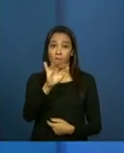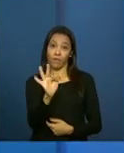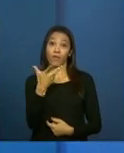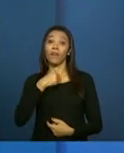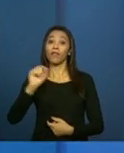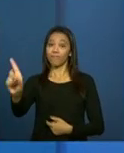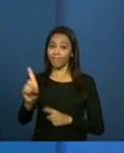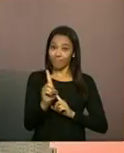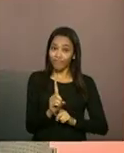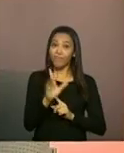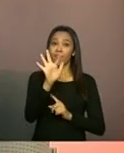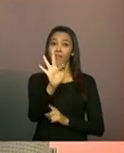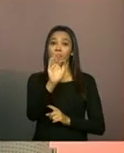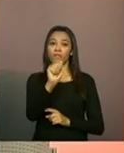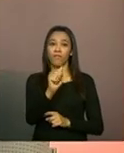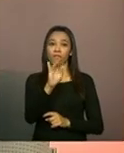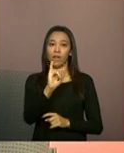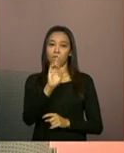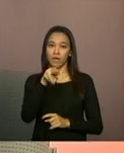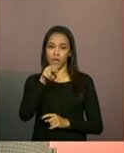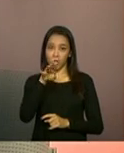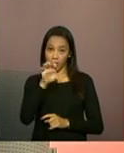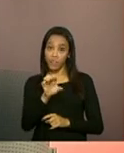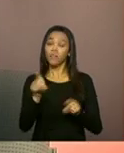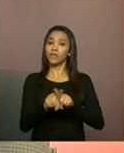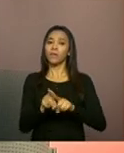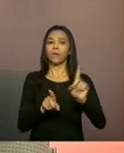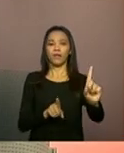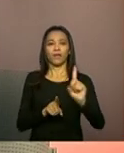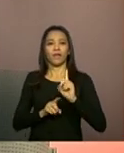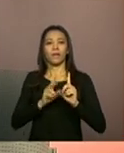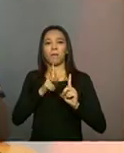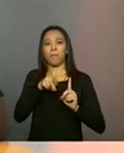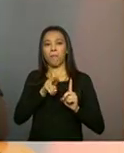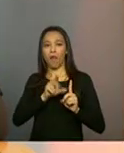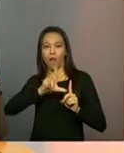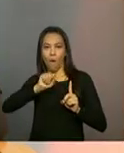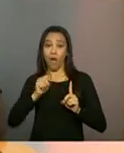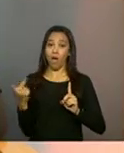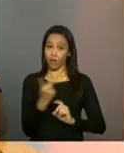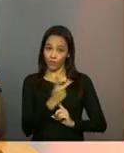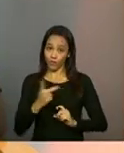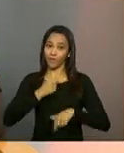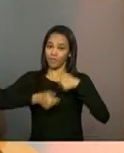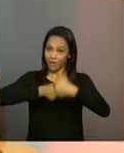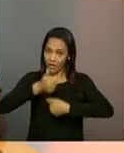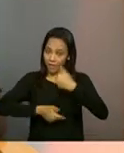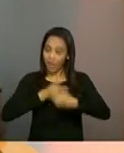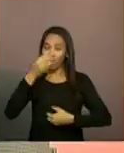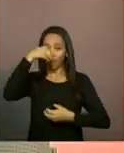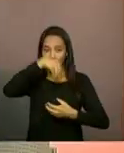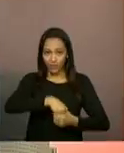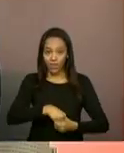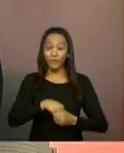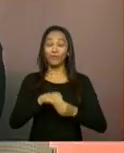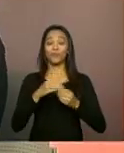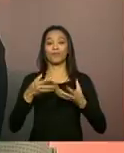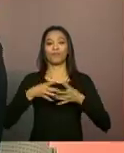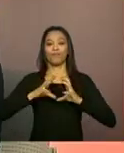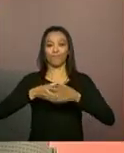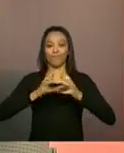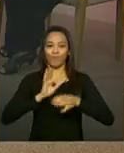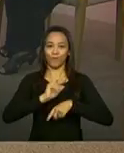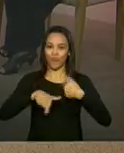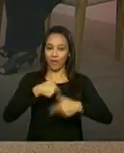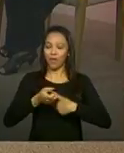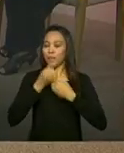são Fabiane Borges e Paula Lima, integrantes da equipe dos serviços socioassistenciais a famílias. Sejam